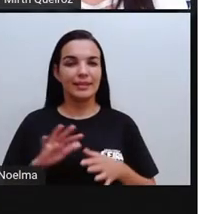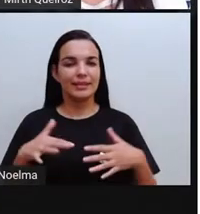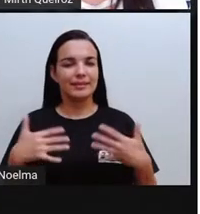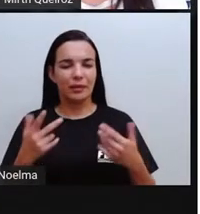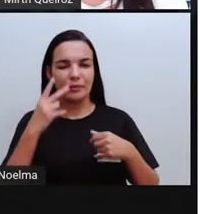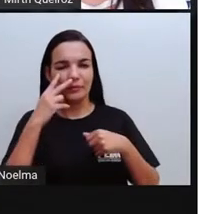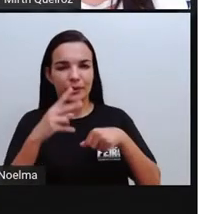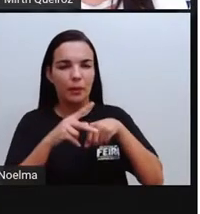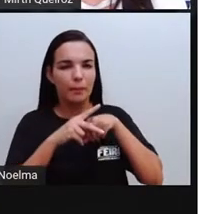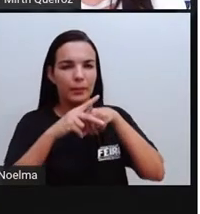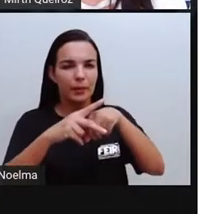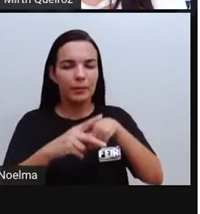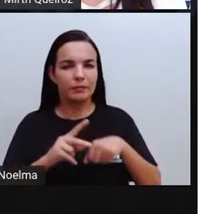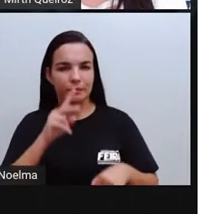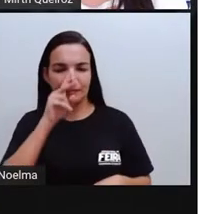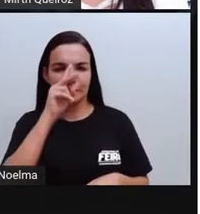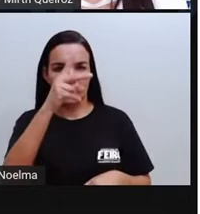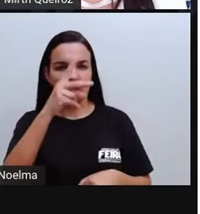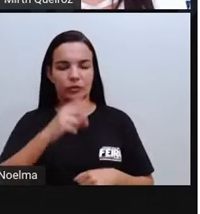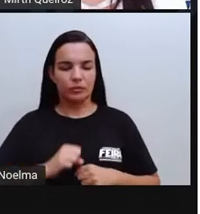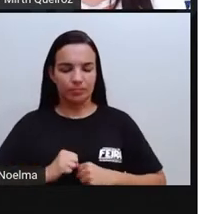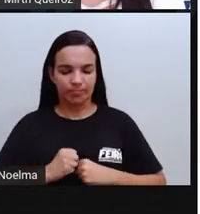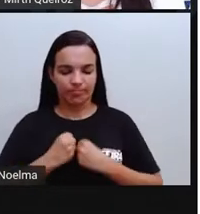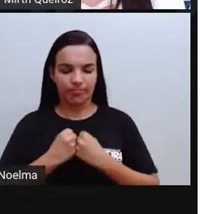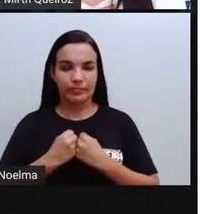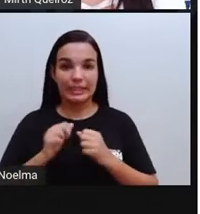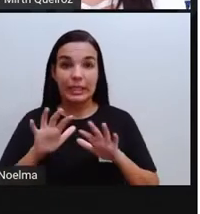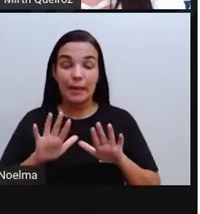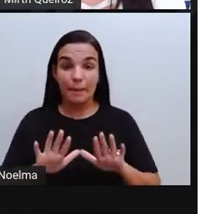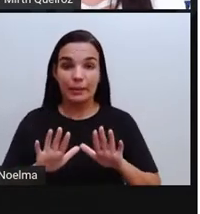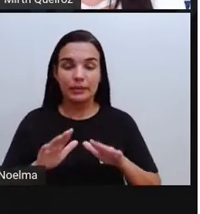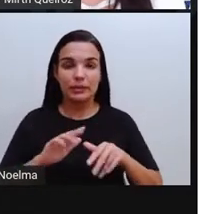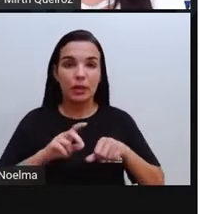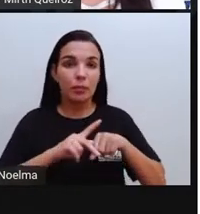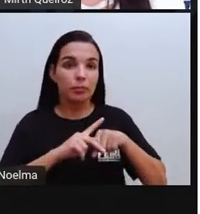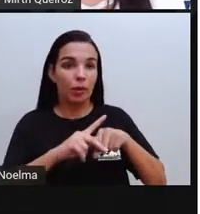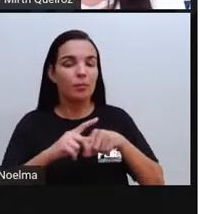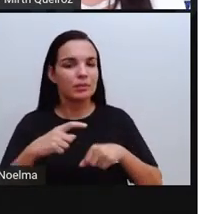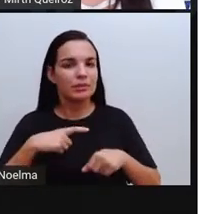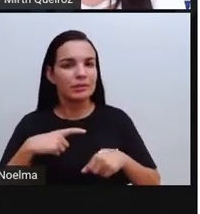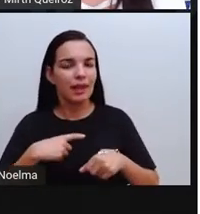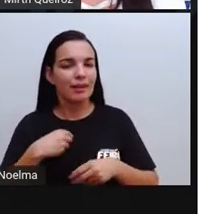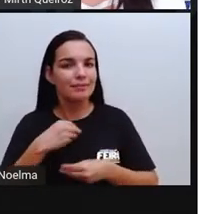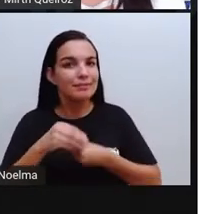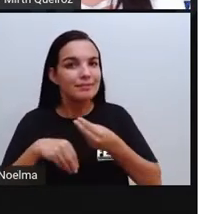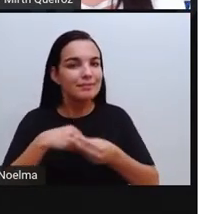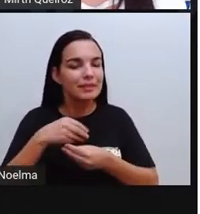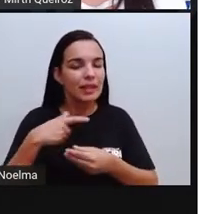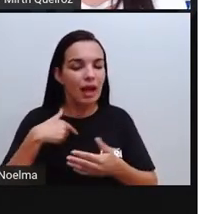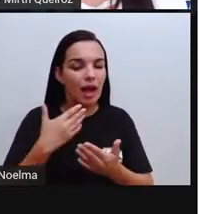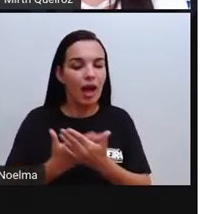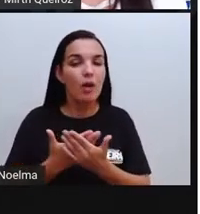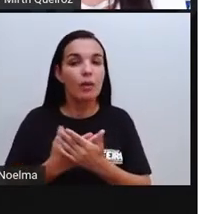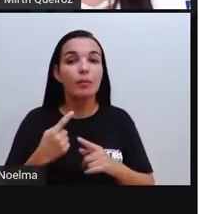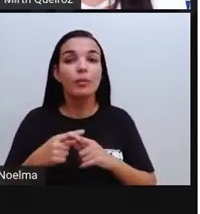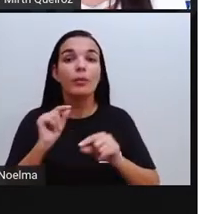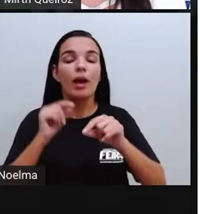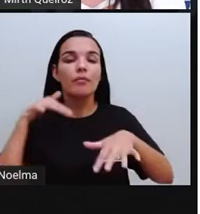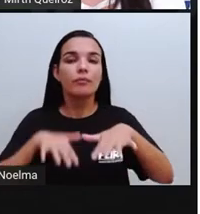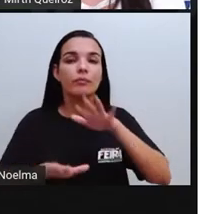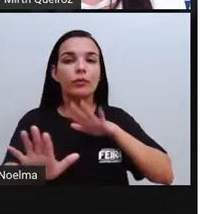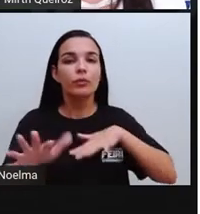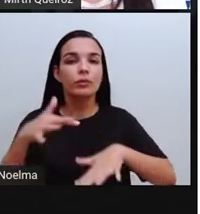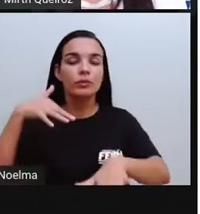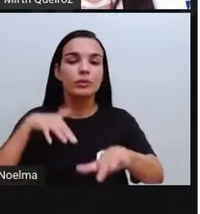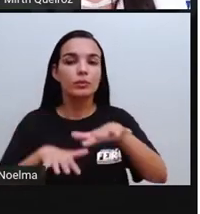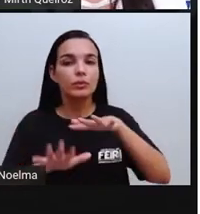Poema bem forte, né? Mas esse poema tem a ver com a nossa aula, uma vez que a gente está falando sobre os fluxos migratórios,